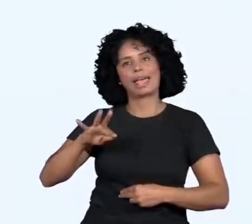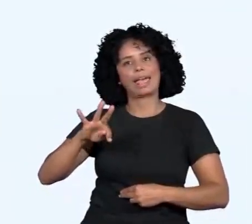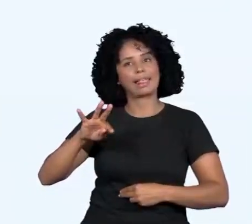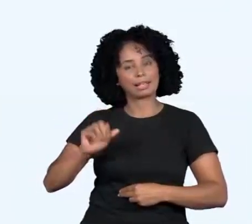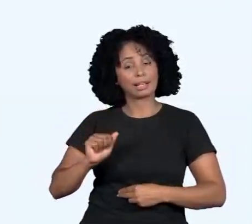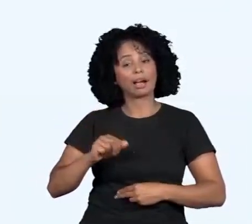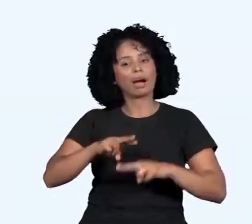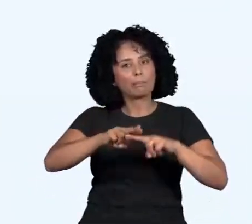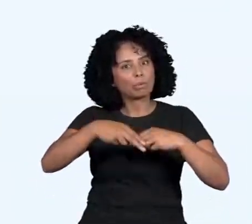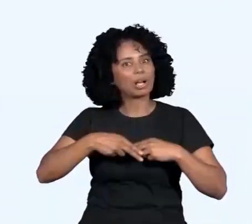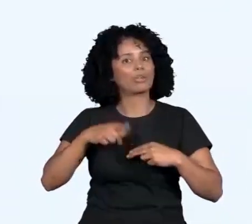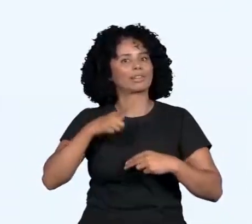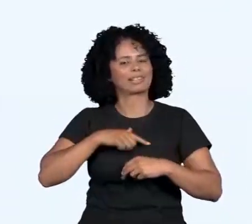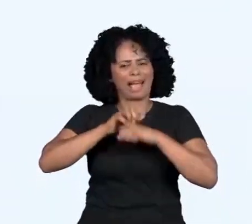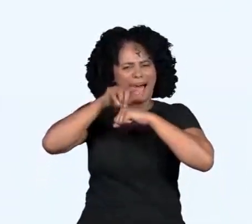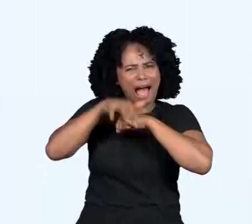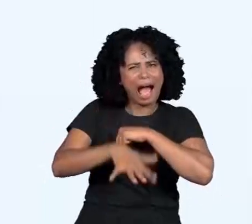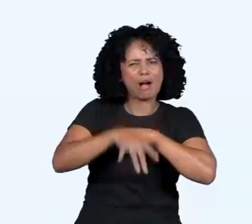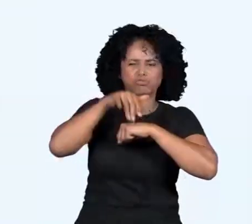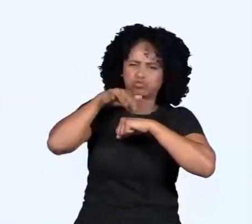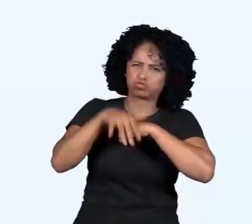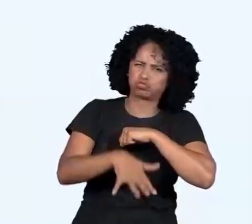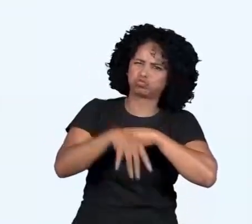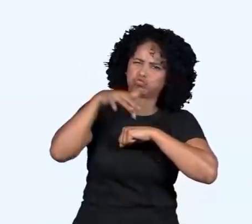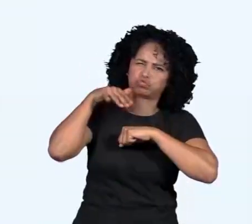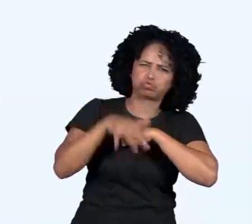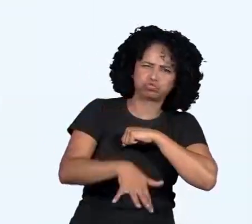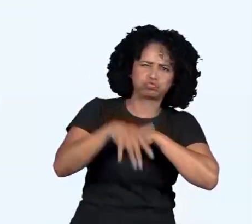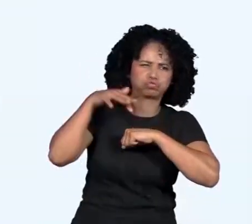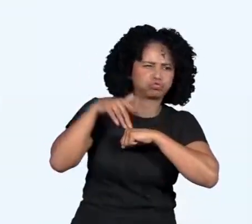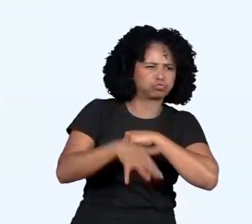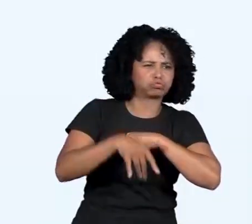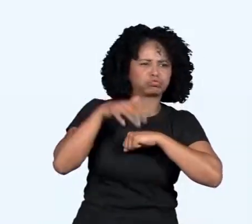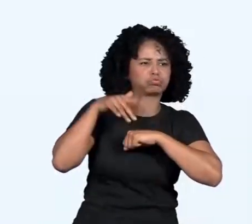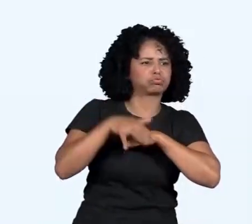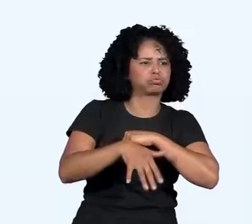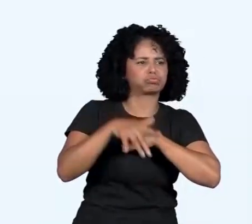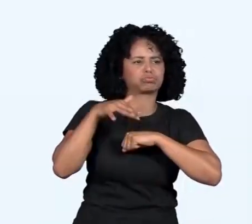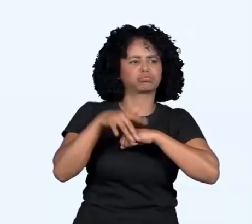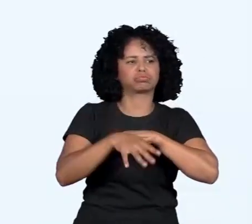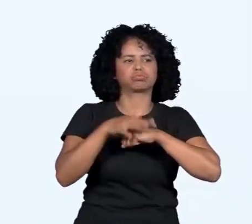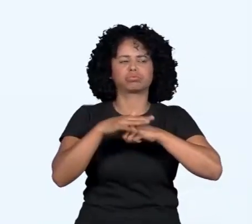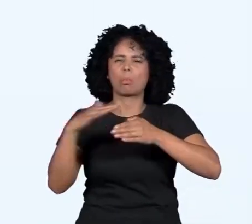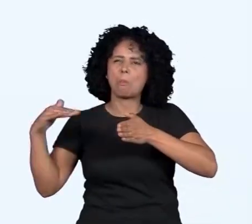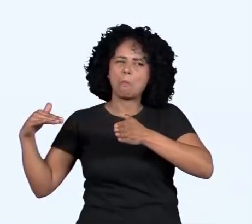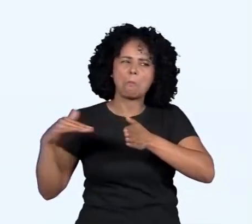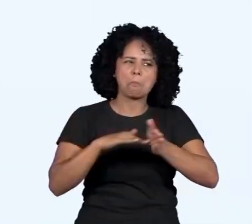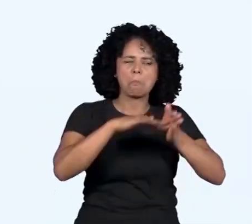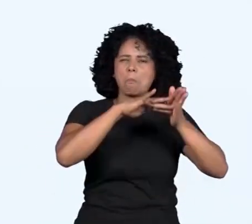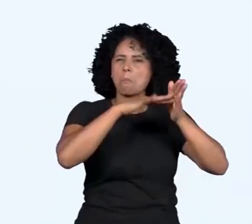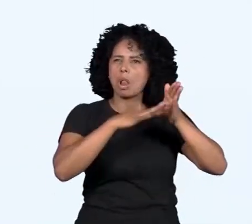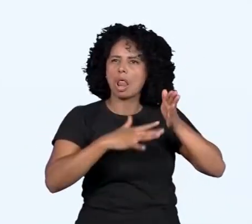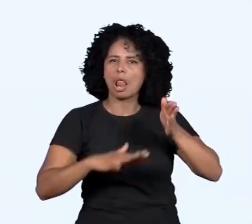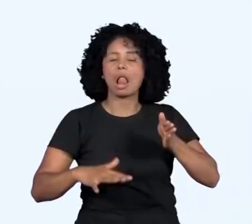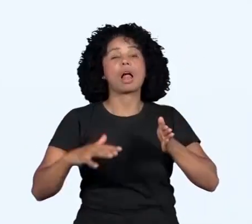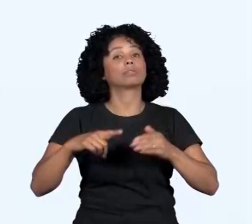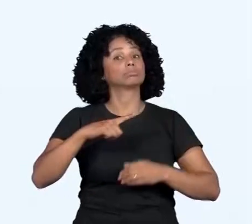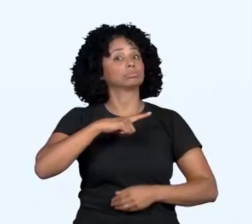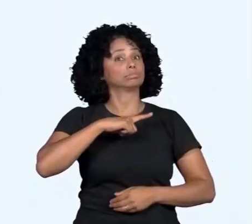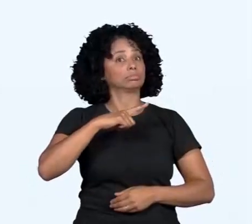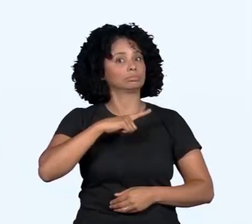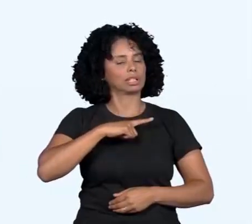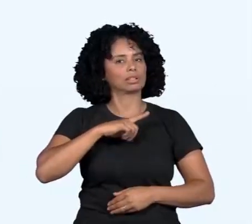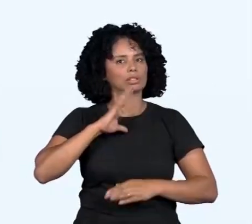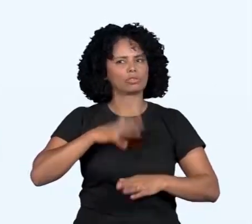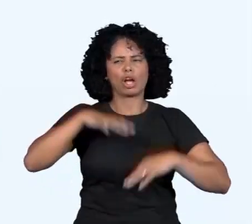usam a força das águas para produzir eletricidade. É assim. Primeiro, as águas das chuvas vão enchendo